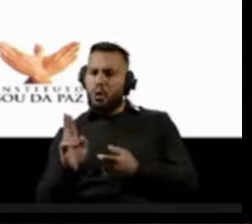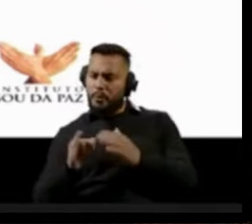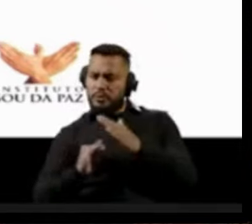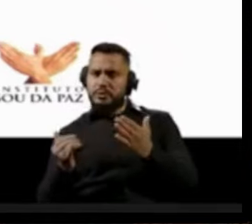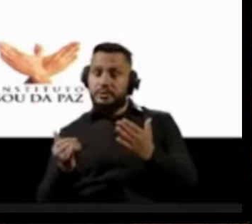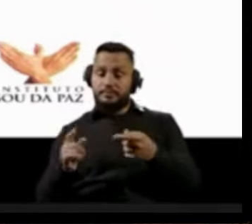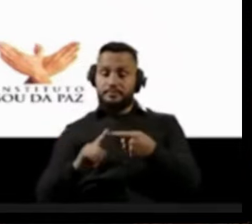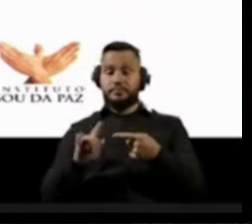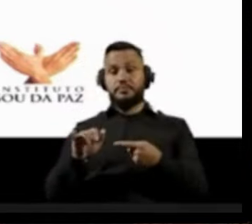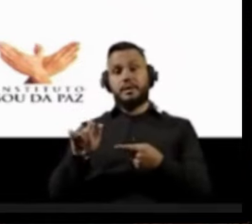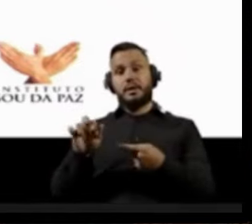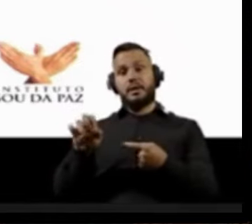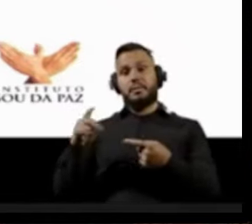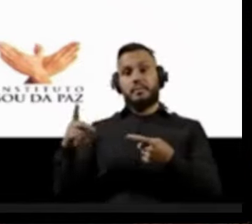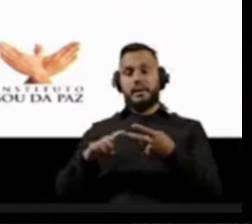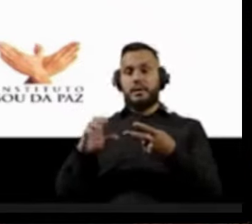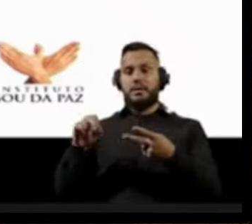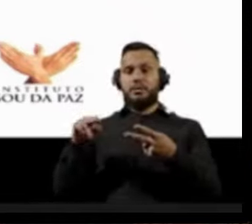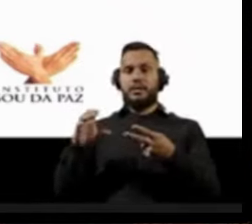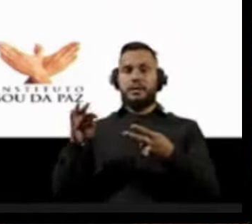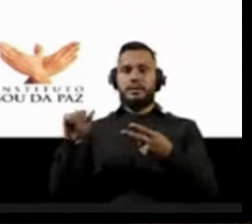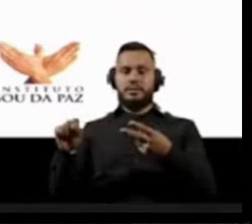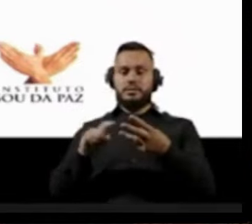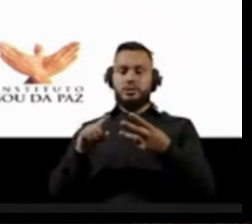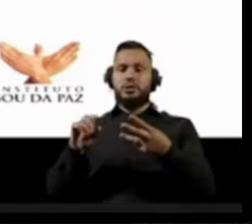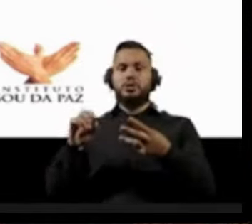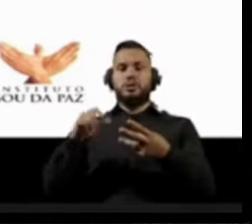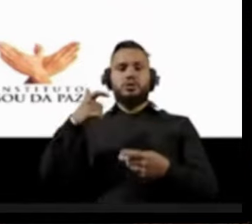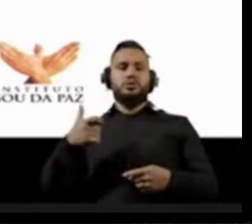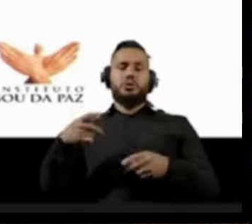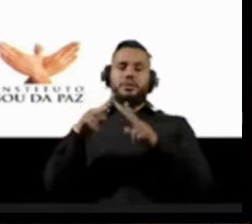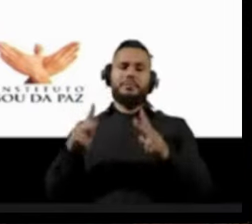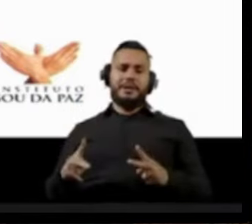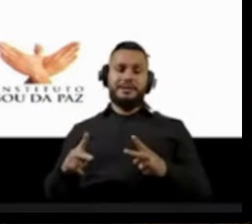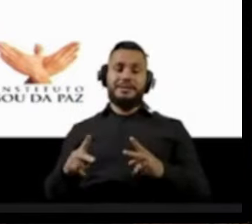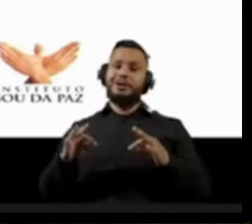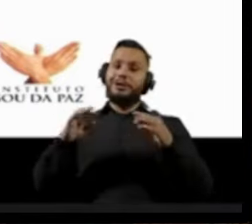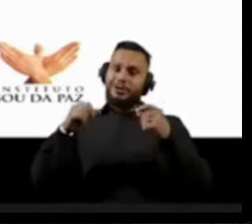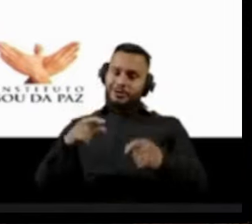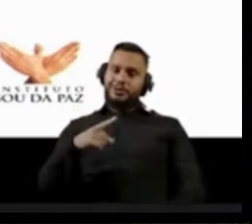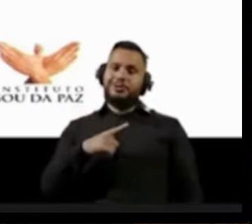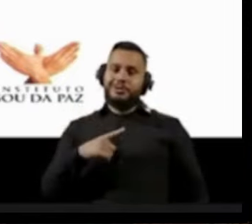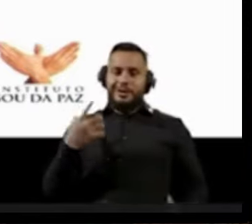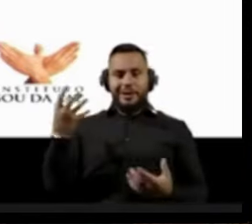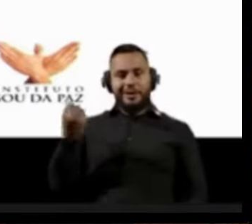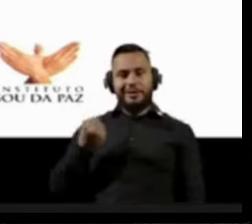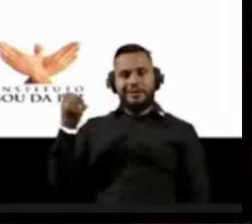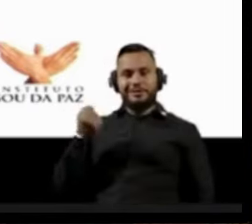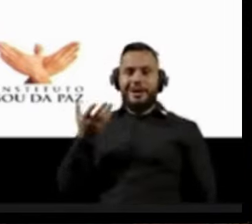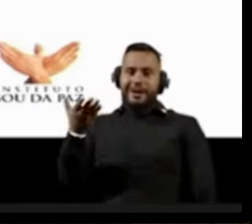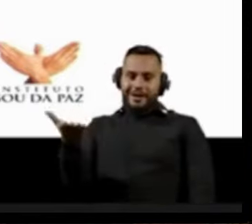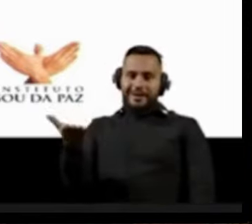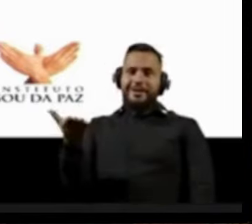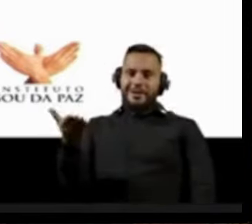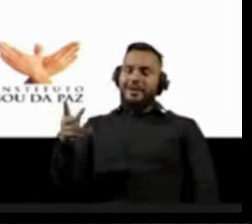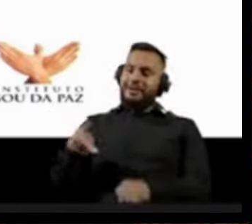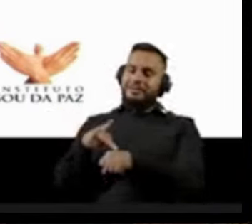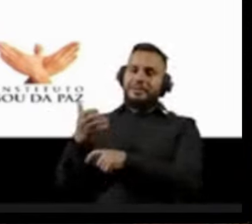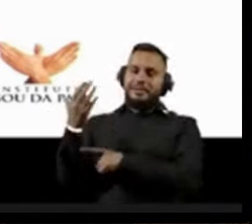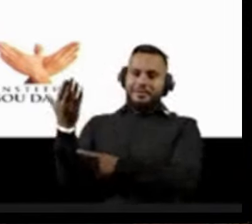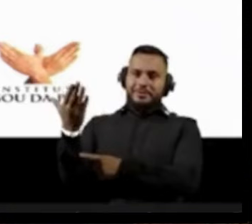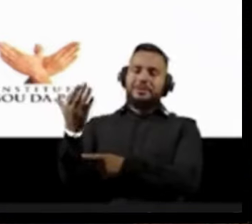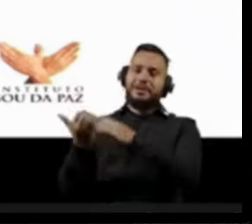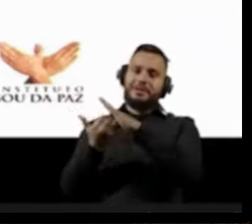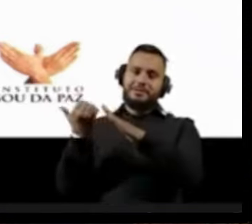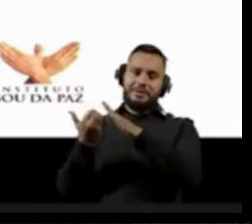decretos? Instituto Ingarapé, o Conectas e o Instituto Sul da Paz. Todos na folha de pagamento do senhor Jorge Soros. Todos recebendo dinheiro da fundação Open